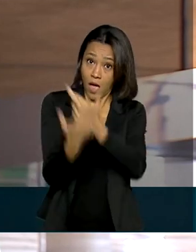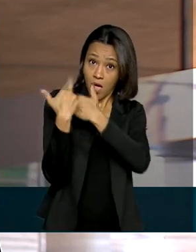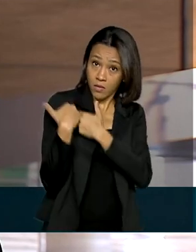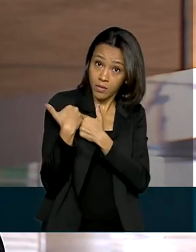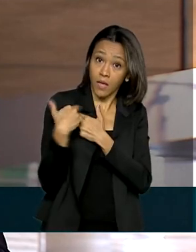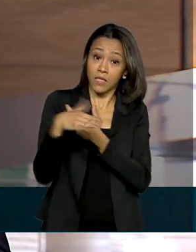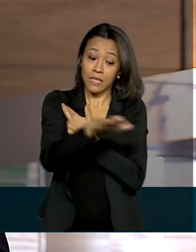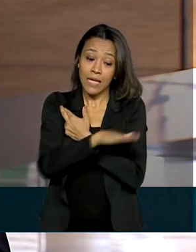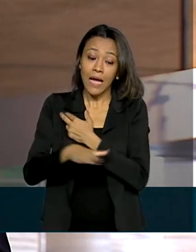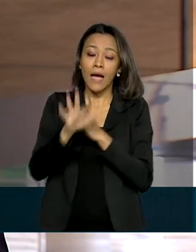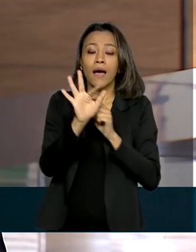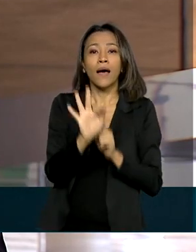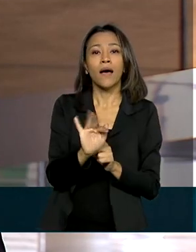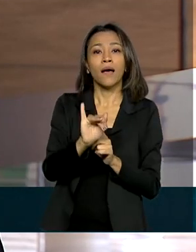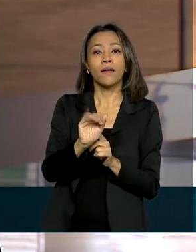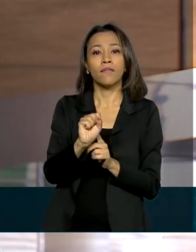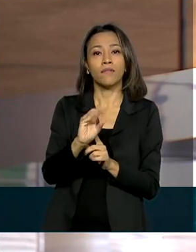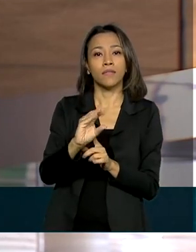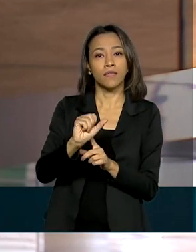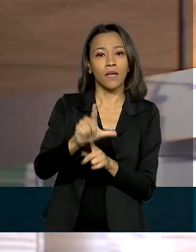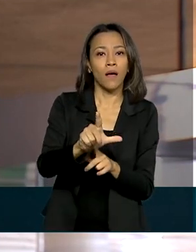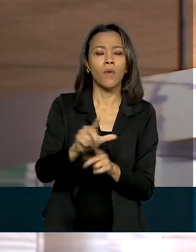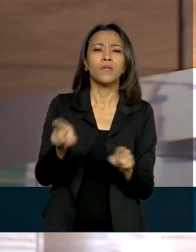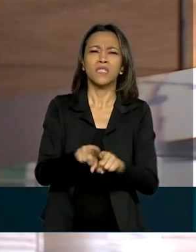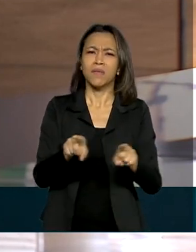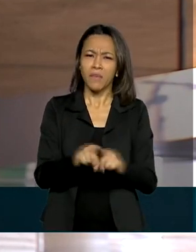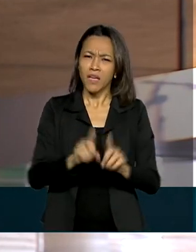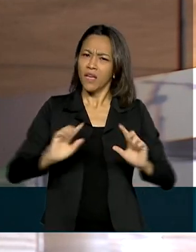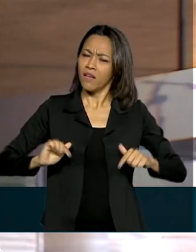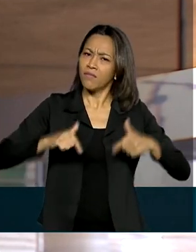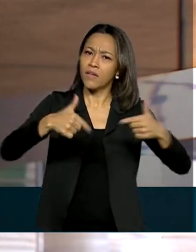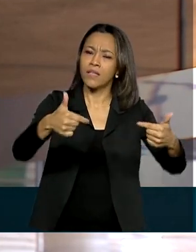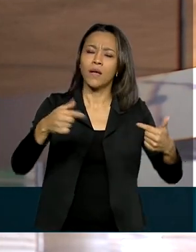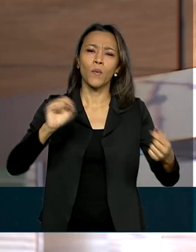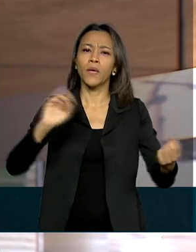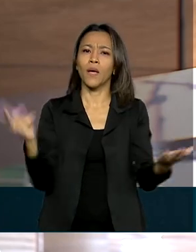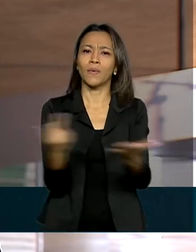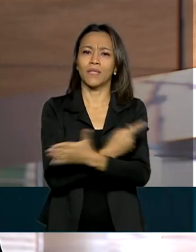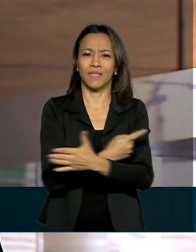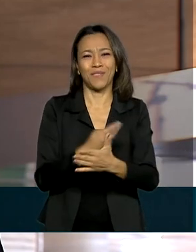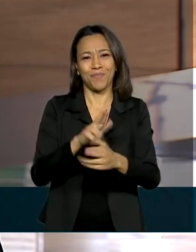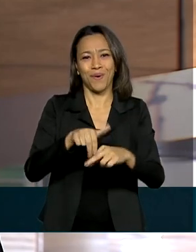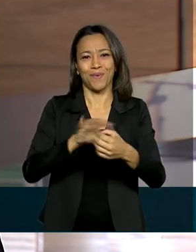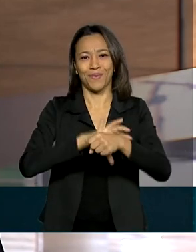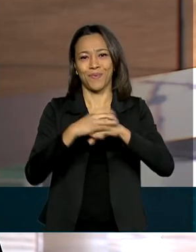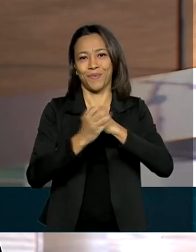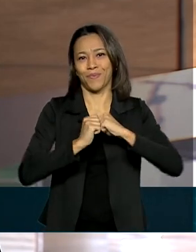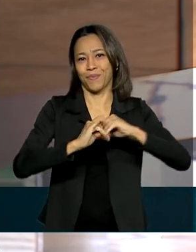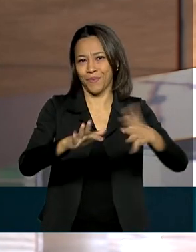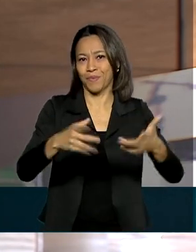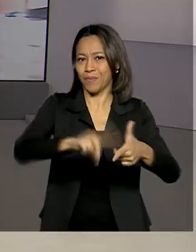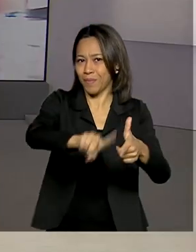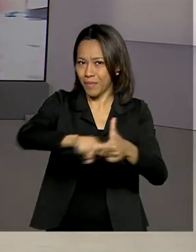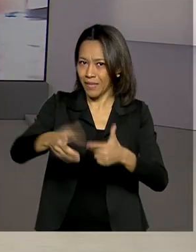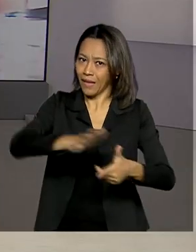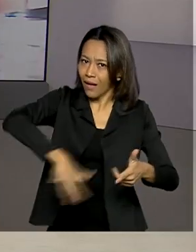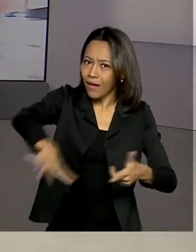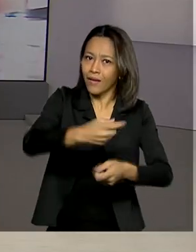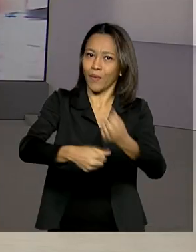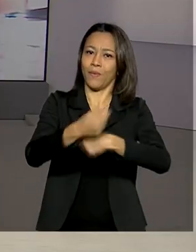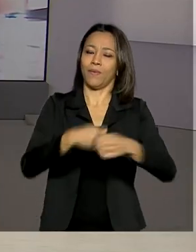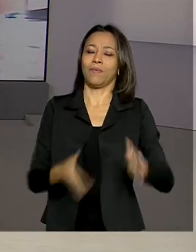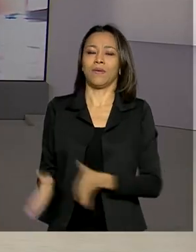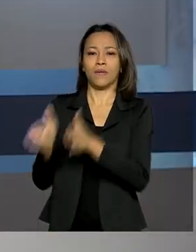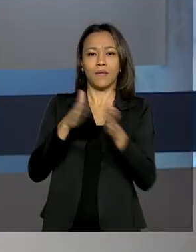com o enfrentamento da crise econômica provocada pelo novo coronavírus. Renata. Obrigada Glauco